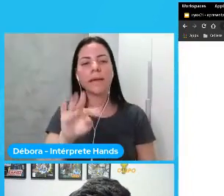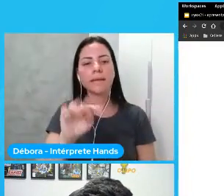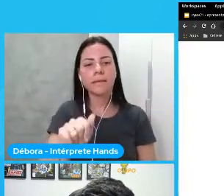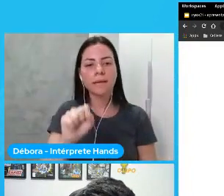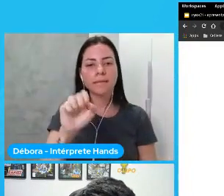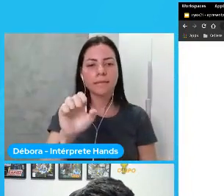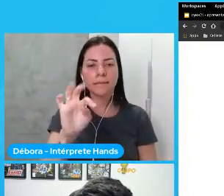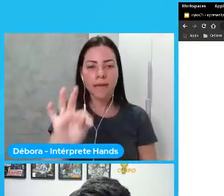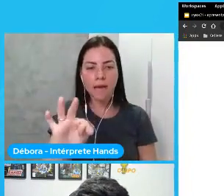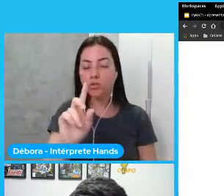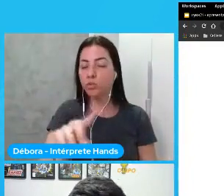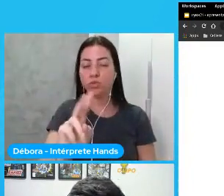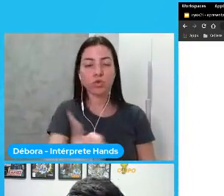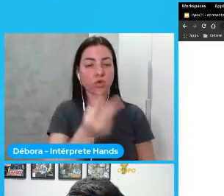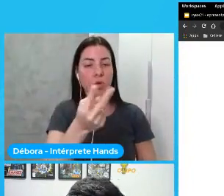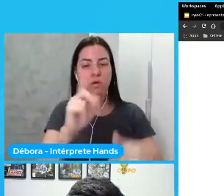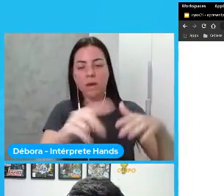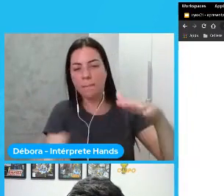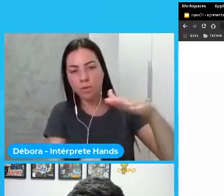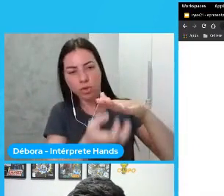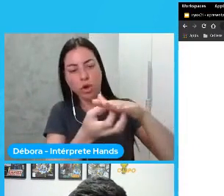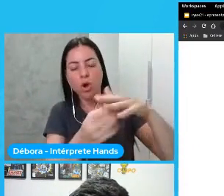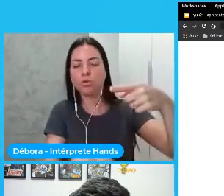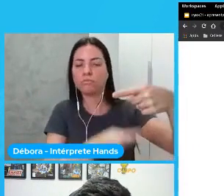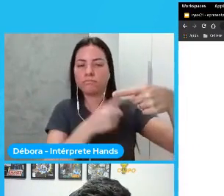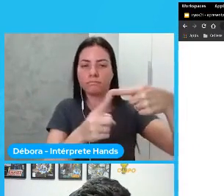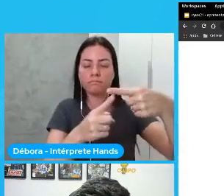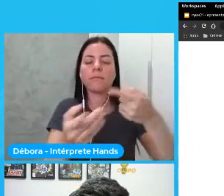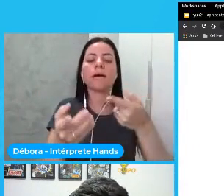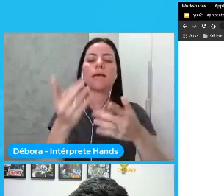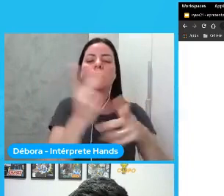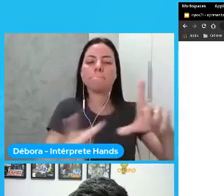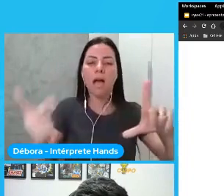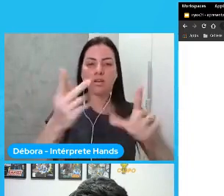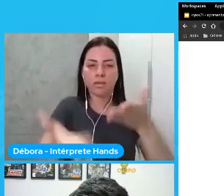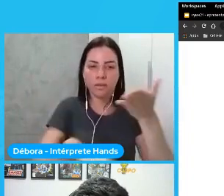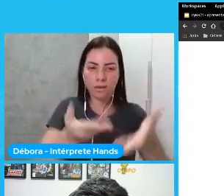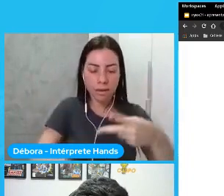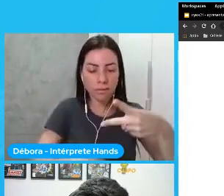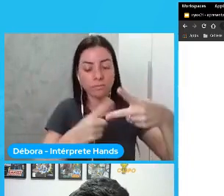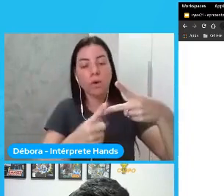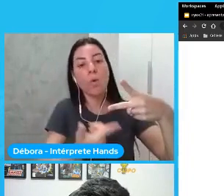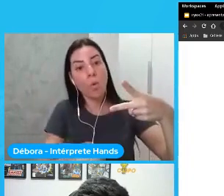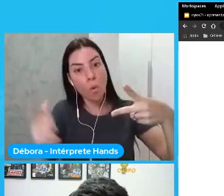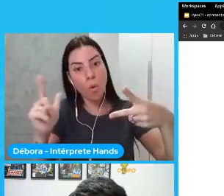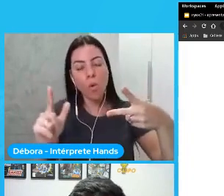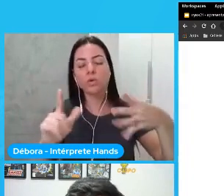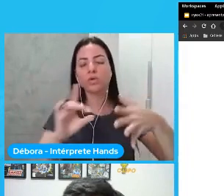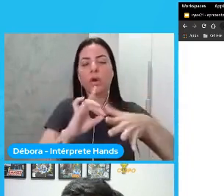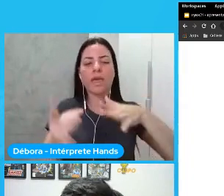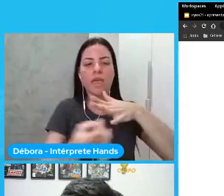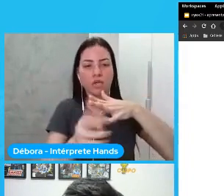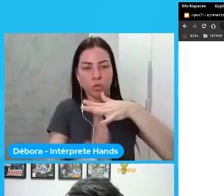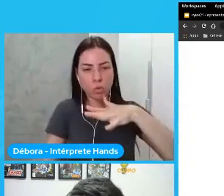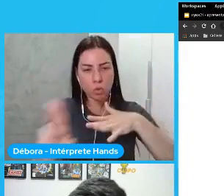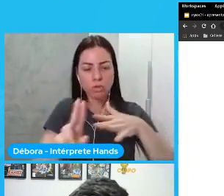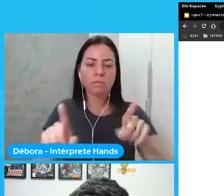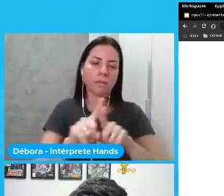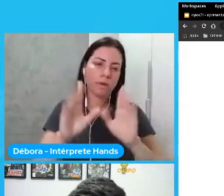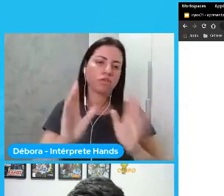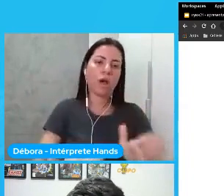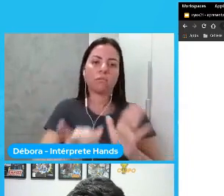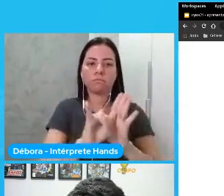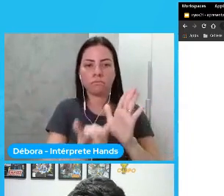repositórios um sobre as imagens tratadas outro sobre as redes que eles utilizaram eles fizeram com PyTorch eu implementei em TensorFlow